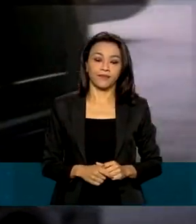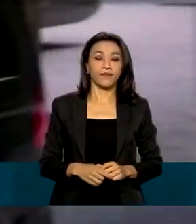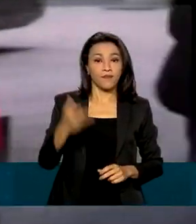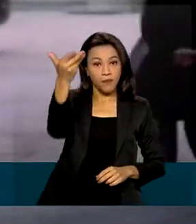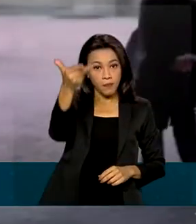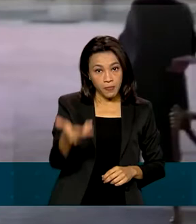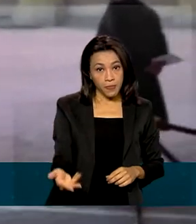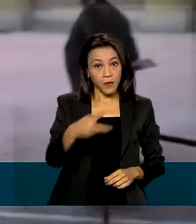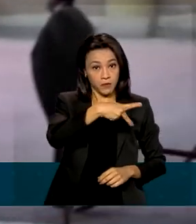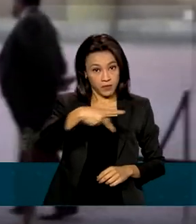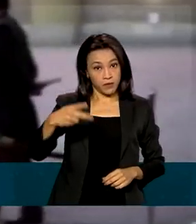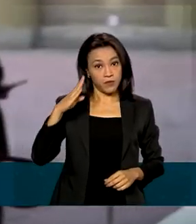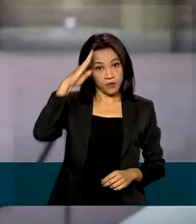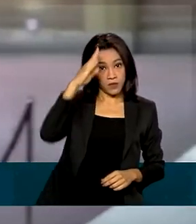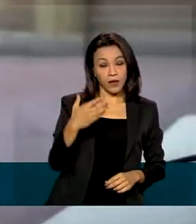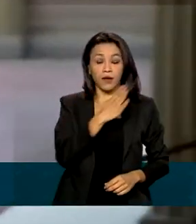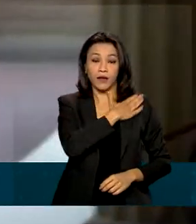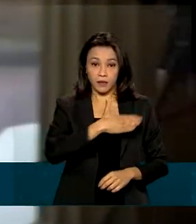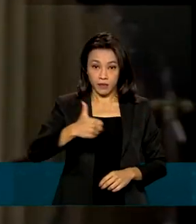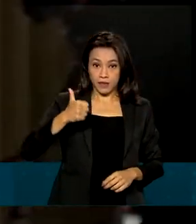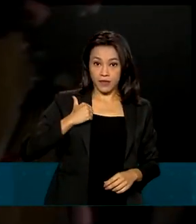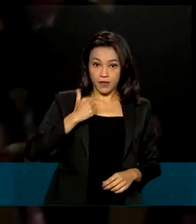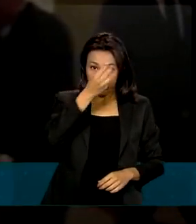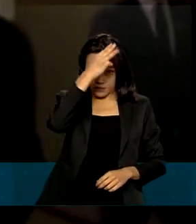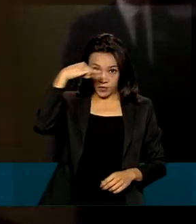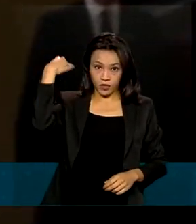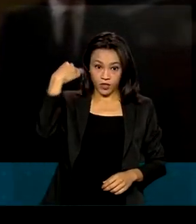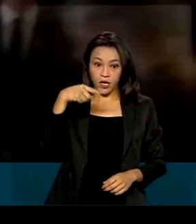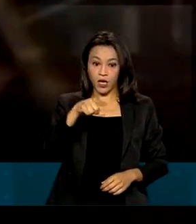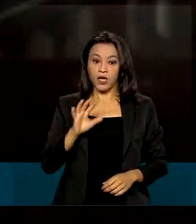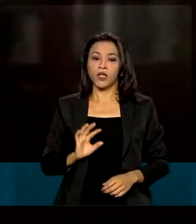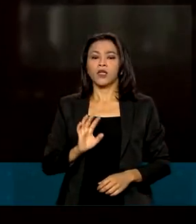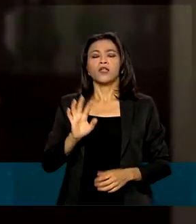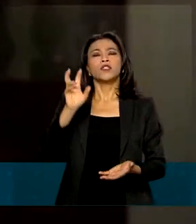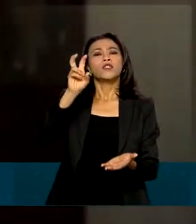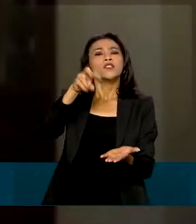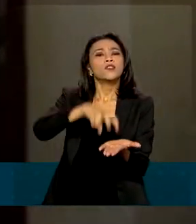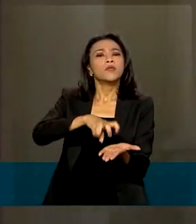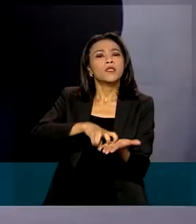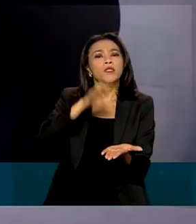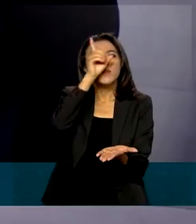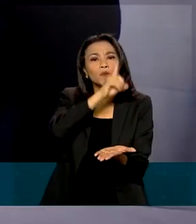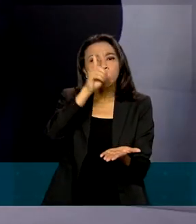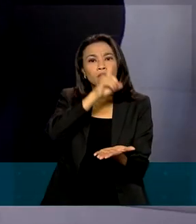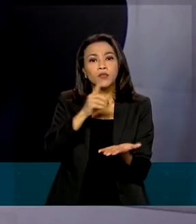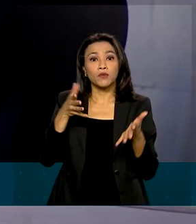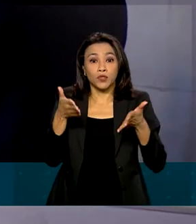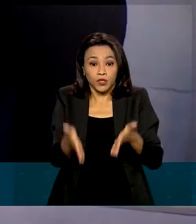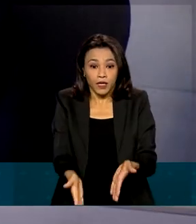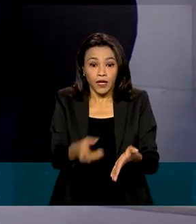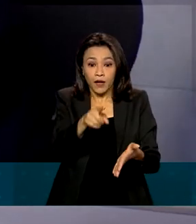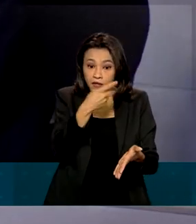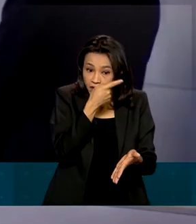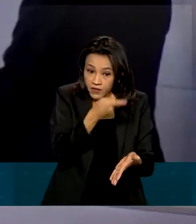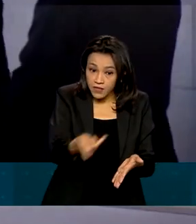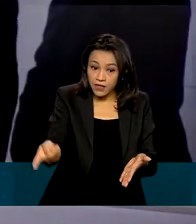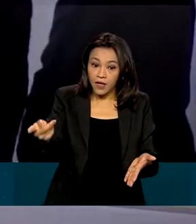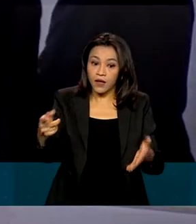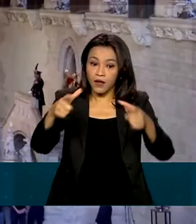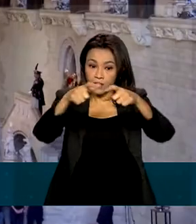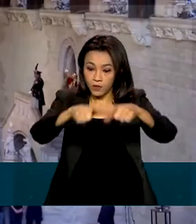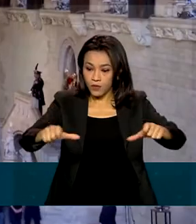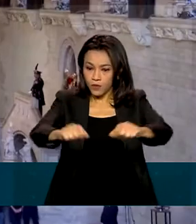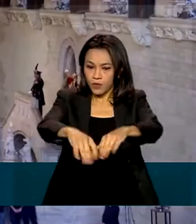presidente e a primeira-dama, Michelle Bolsonaro, chegaram a Londres na manhã do domingo e visitaram a sala do parlamento,